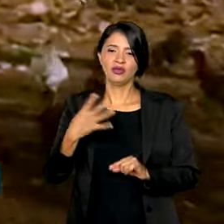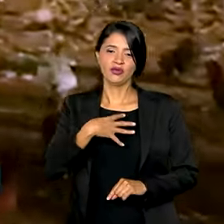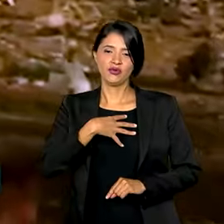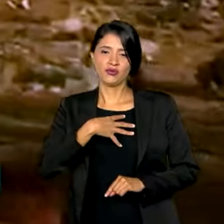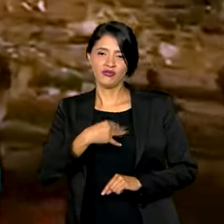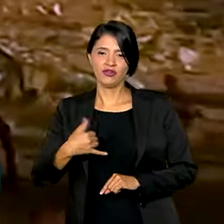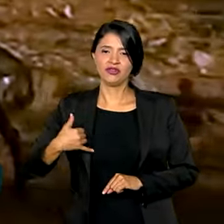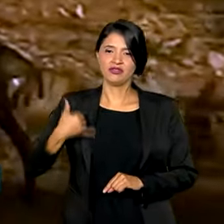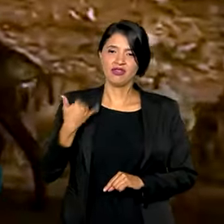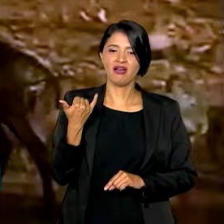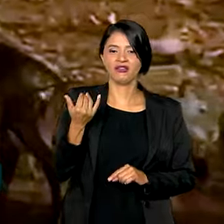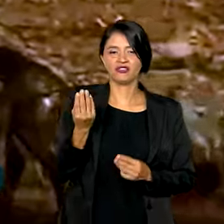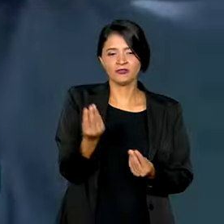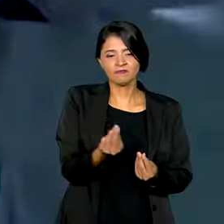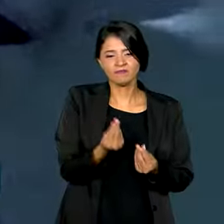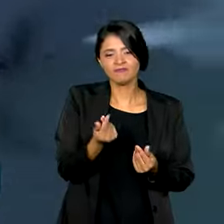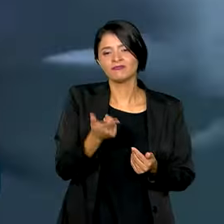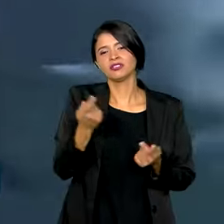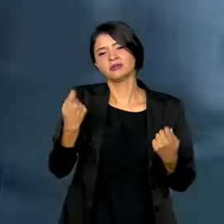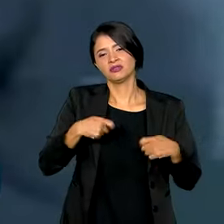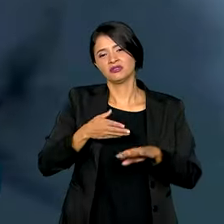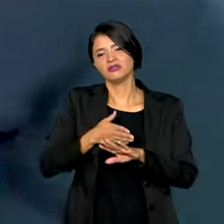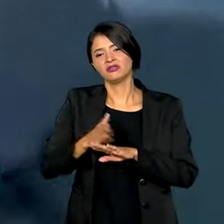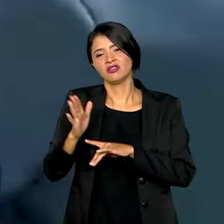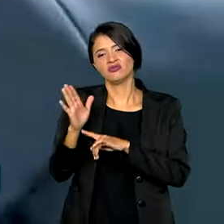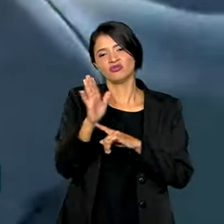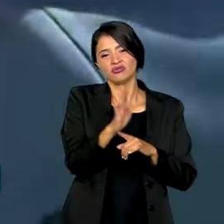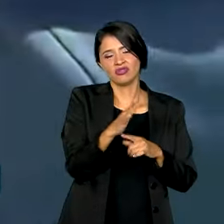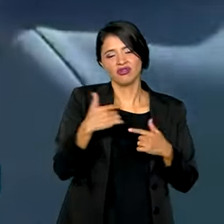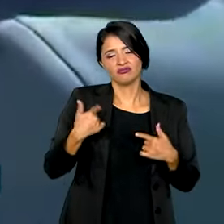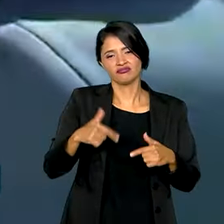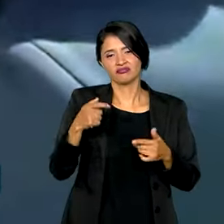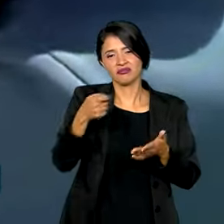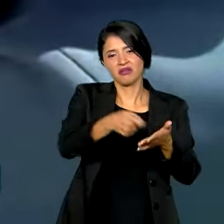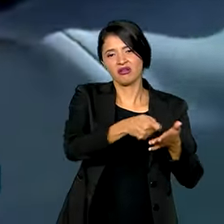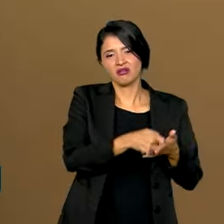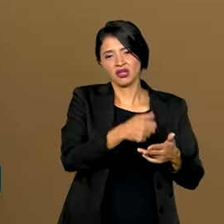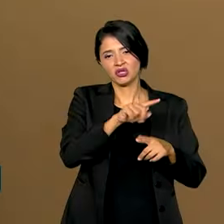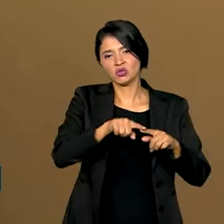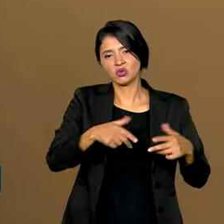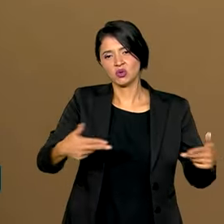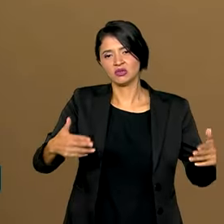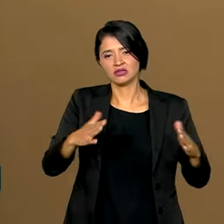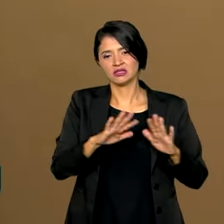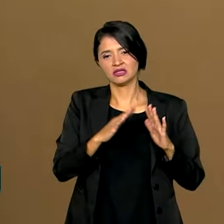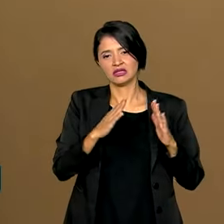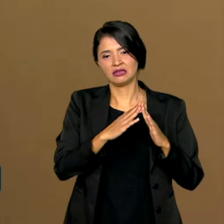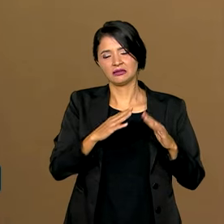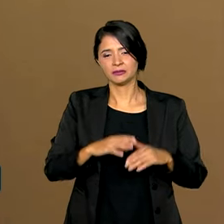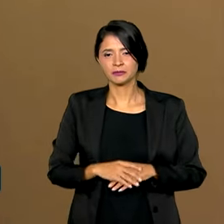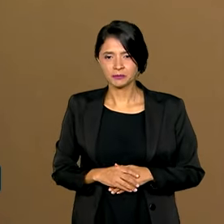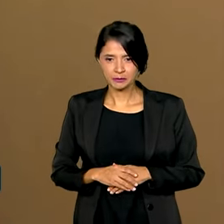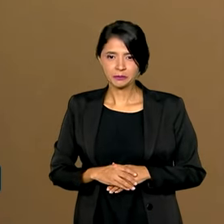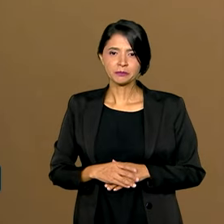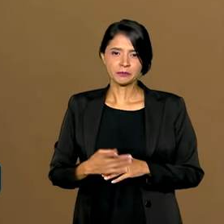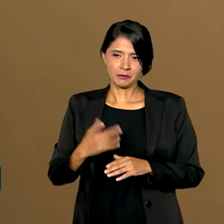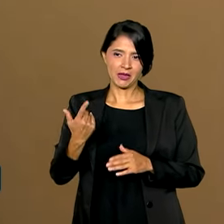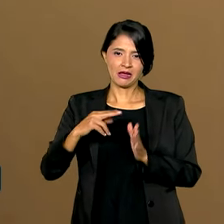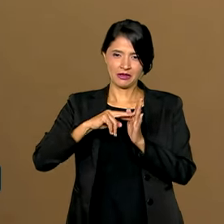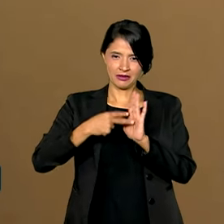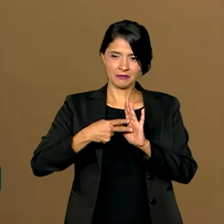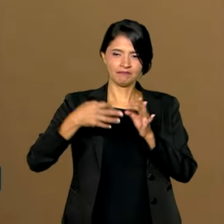das faixas mais vulneráveis tiveram que ajudar no sustento da casa. Para a definição de trabalho